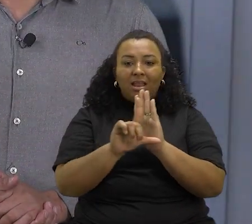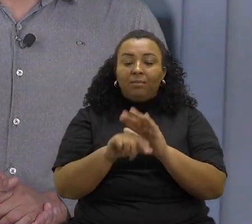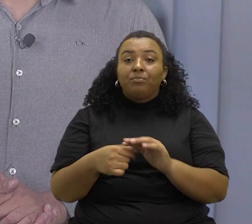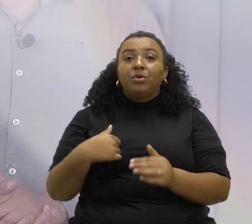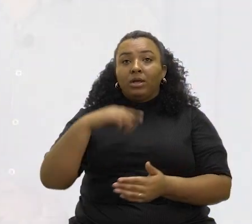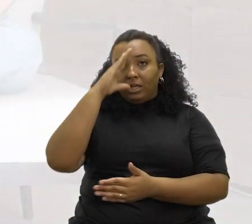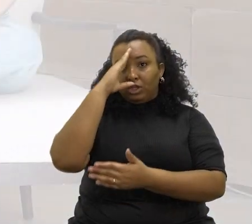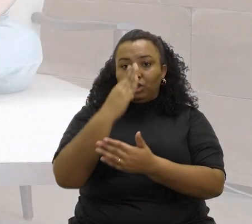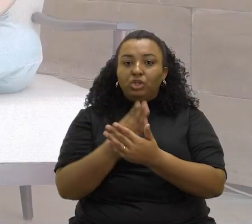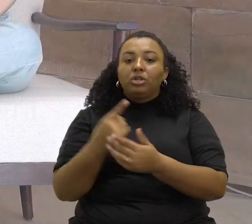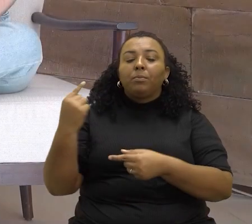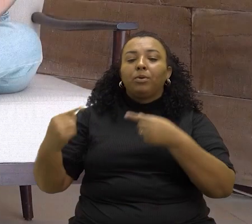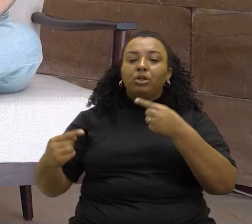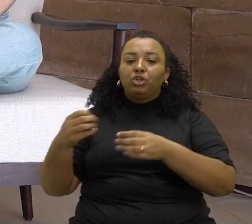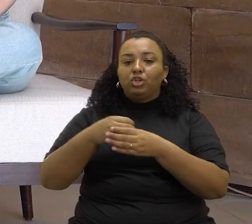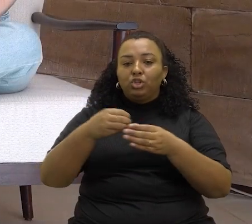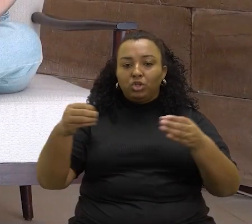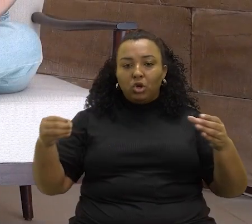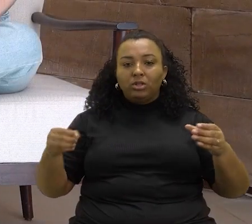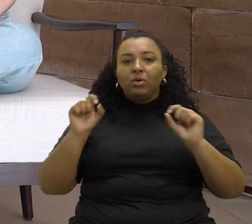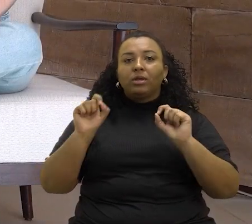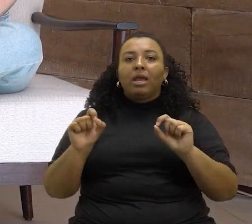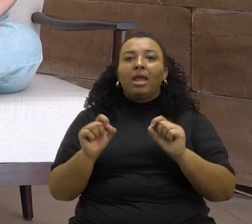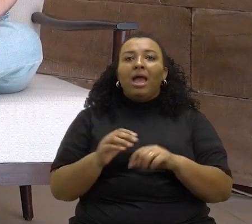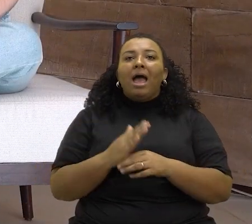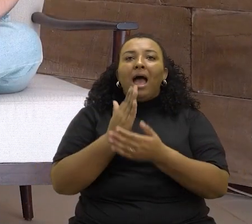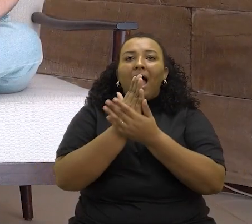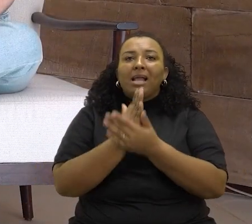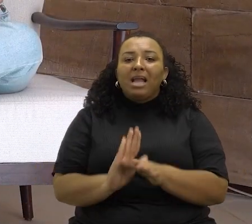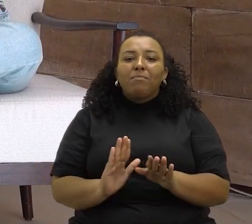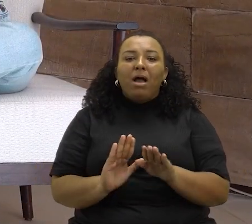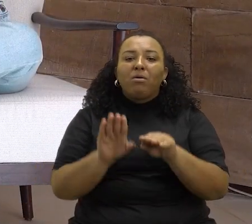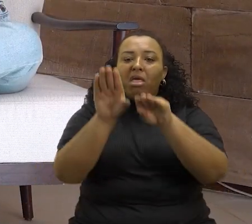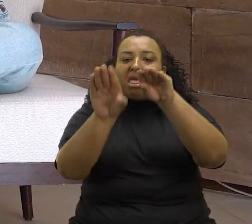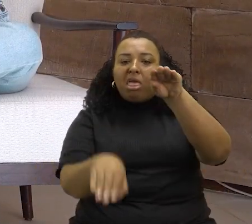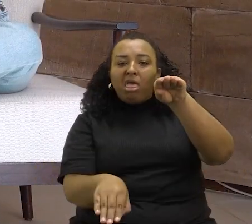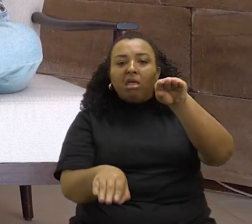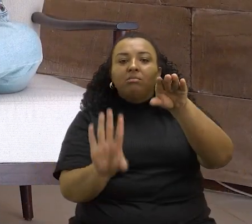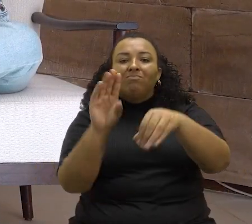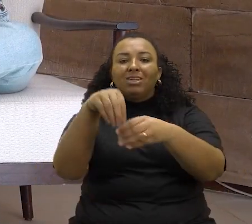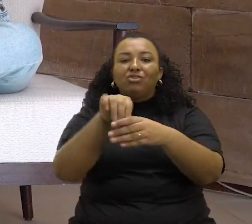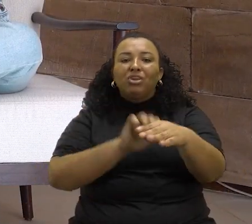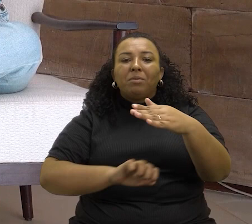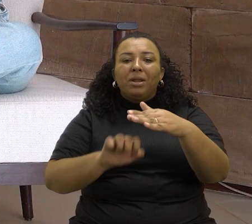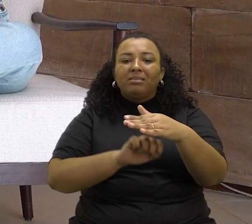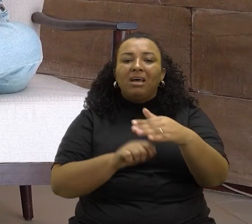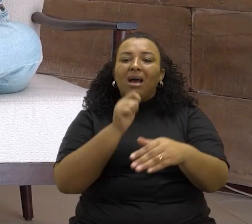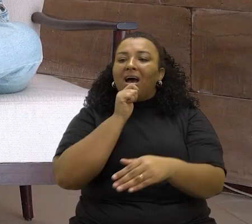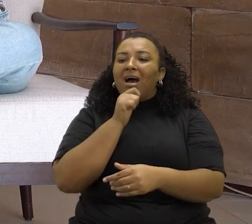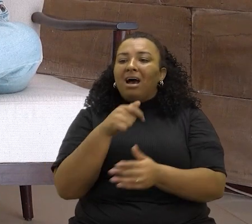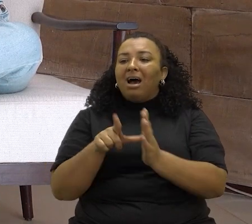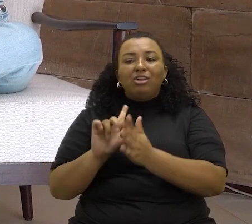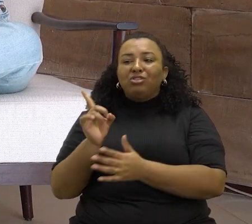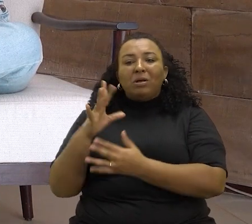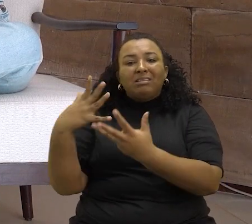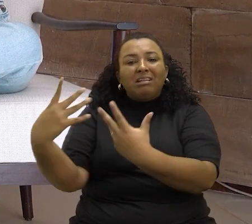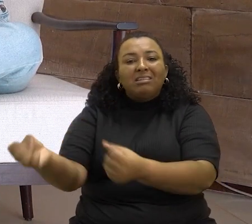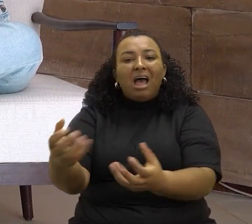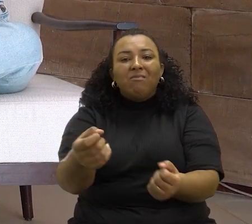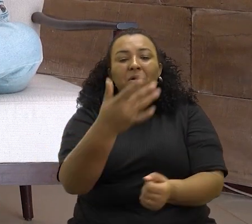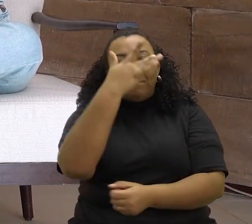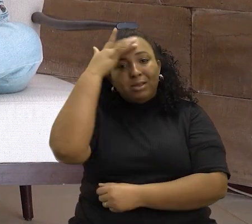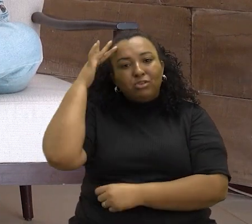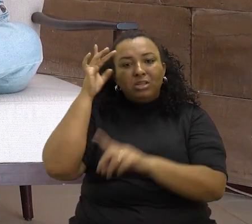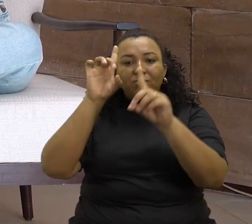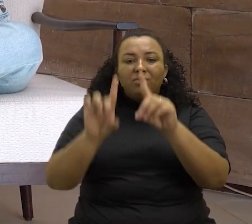de cotas. Eu acho que a política de cotas veio justamente para diminuir essa disparidade que tem no mercado de trabalho, que antes não absorvia